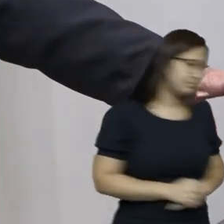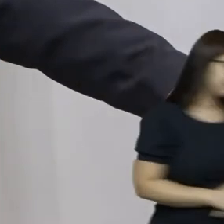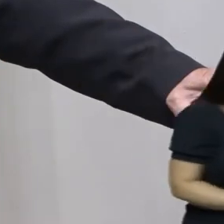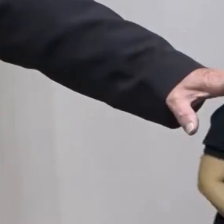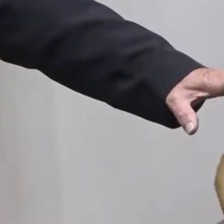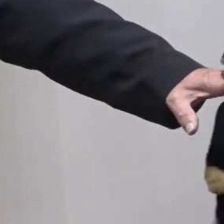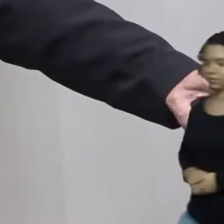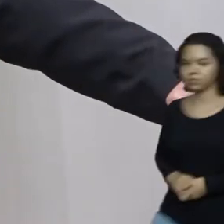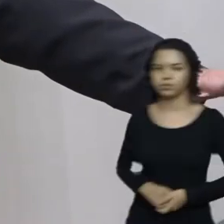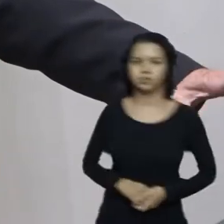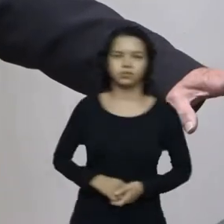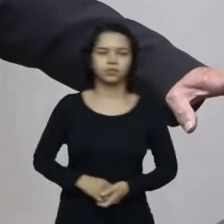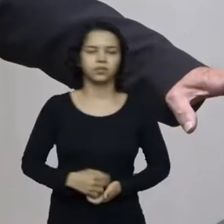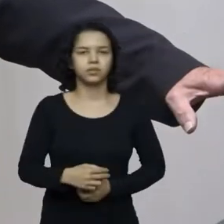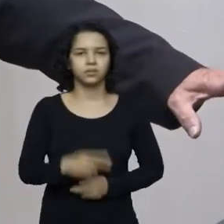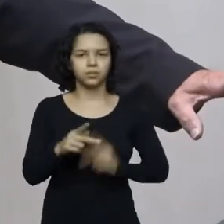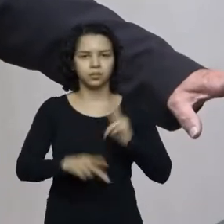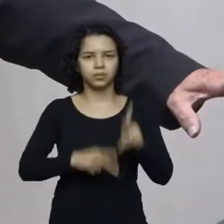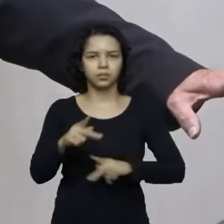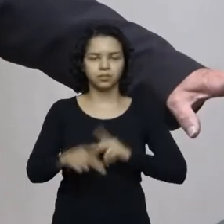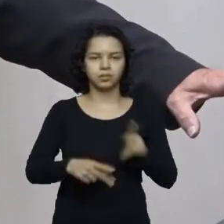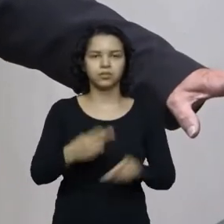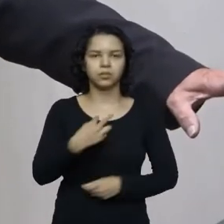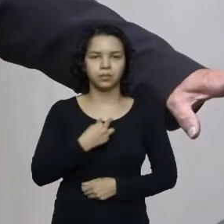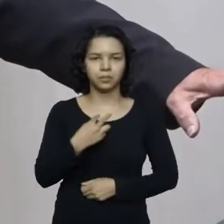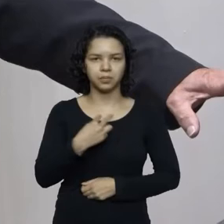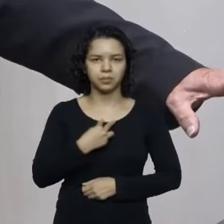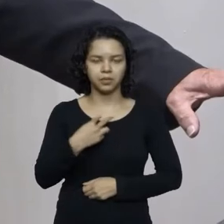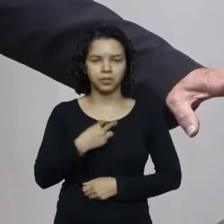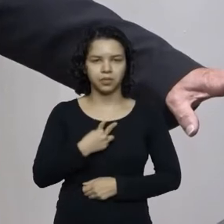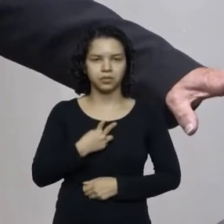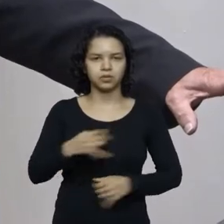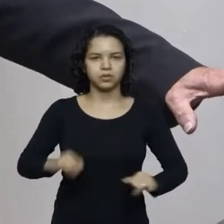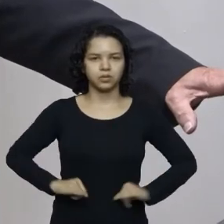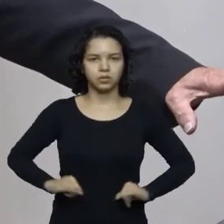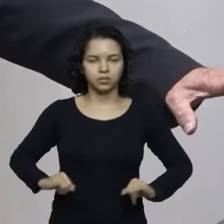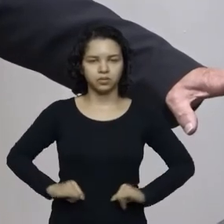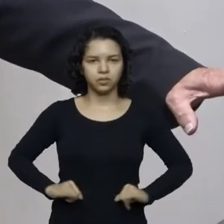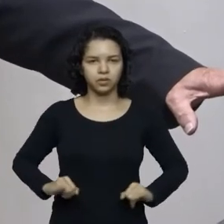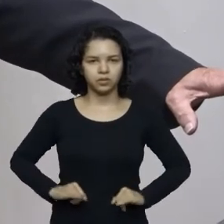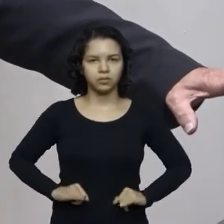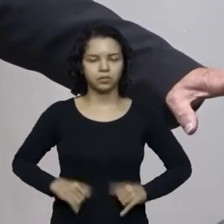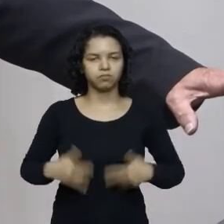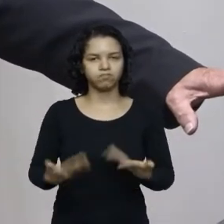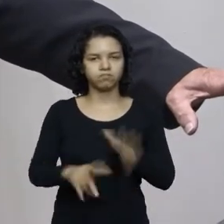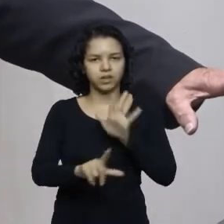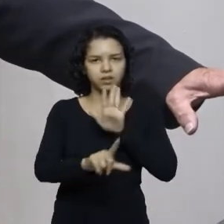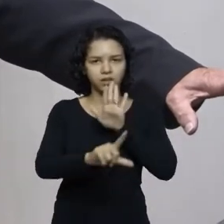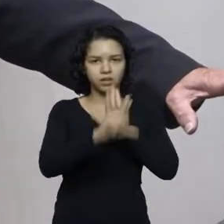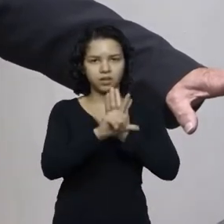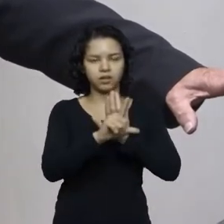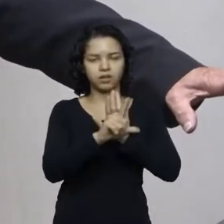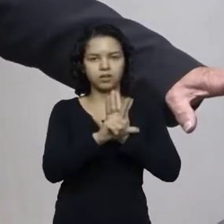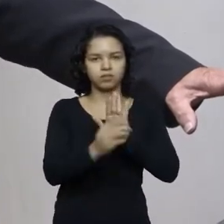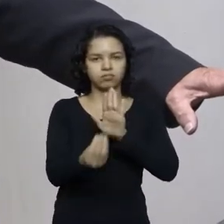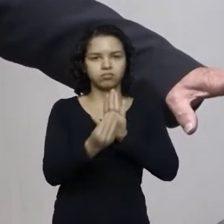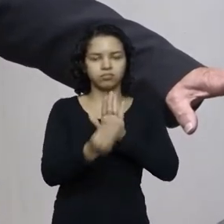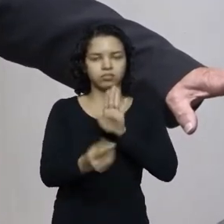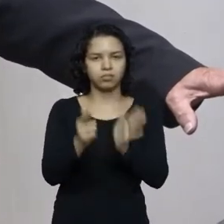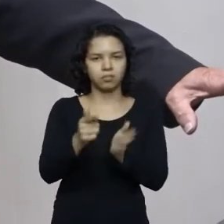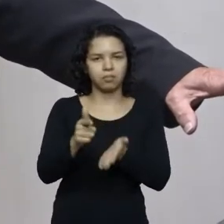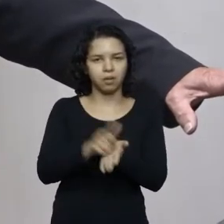não pode estar pagando por coisas que a lei simplesmente está escrito no papel o povo não tem lei o povo precisa viver